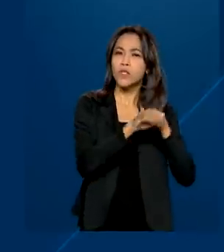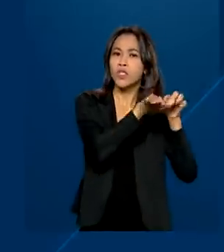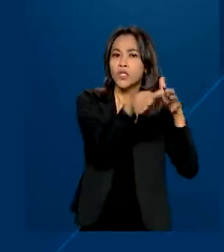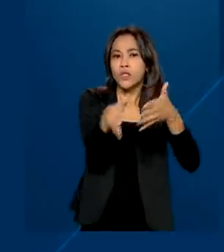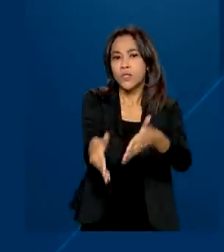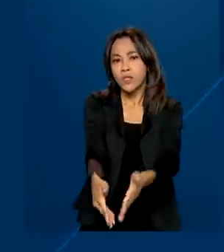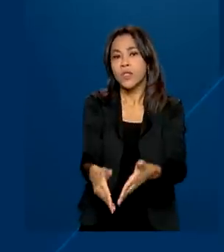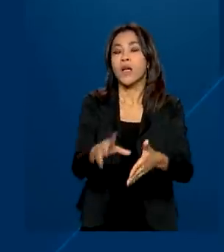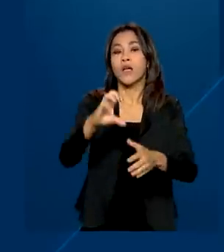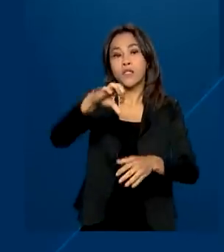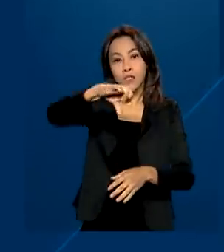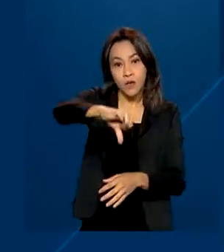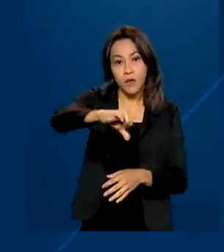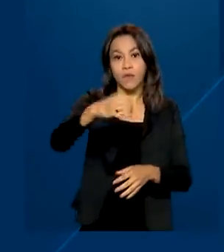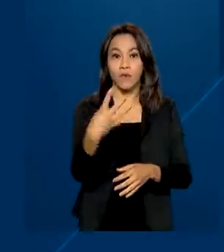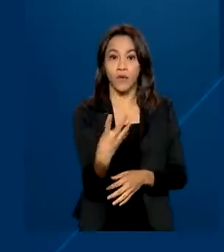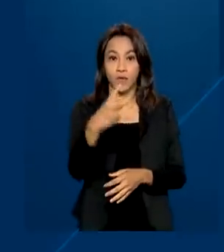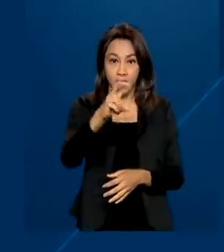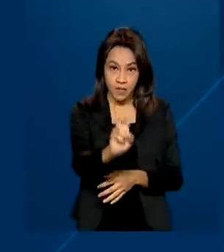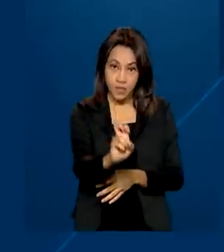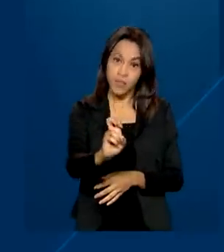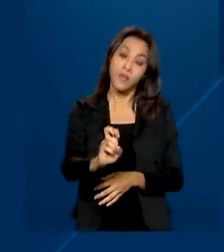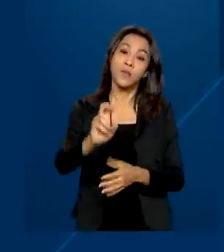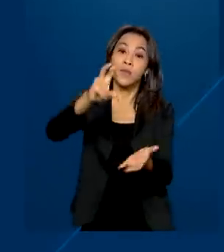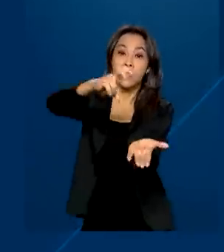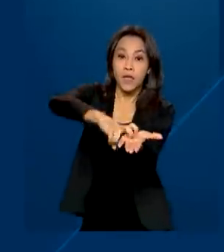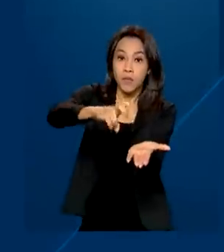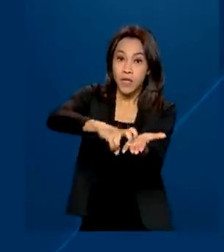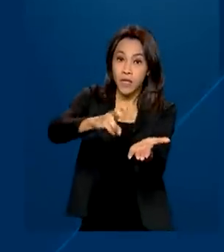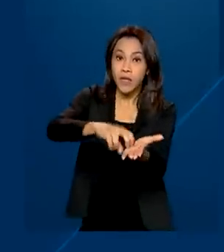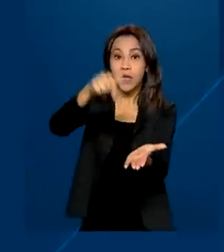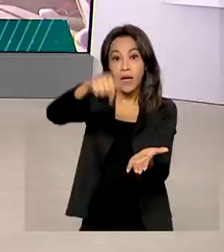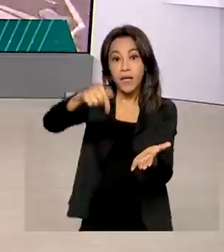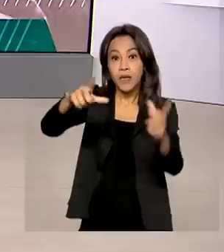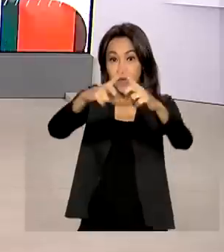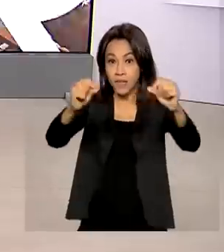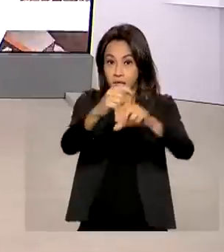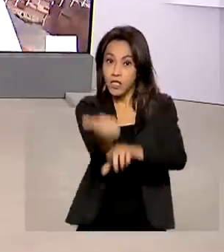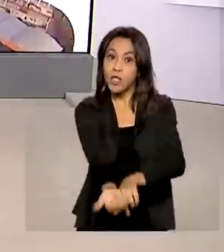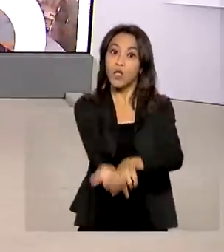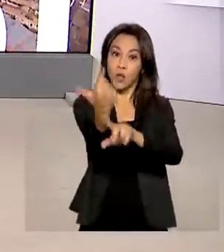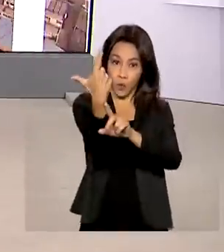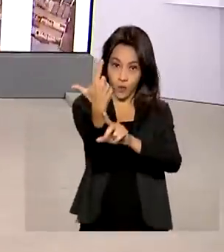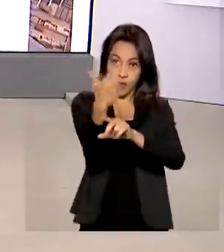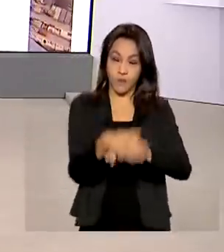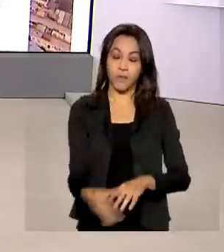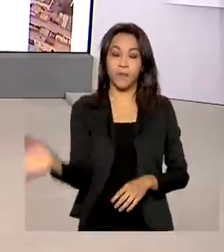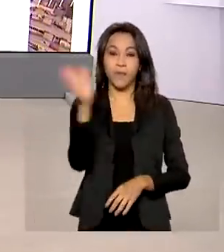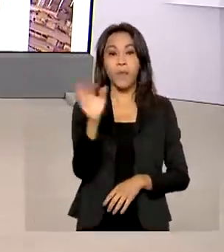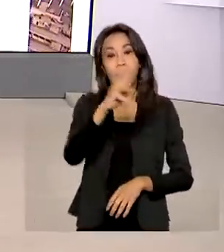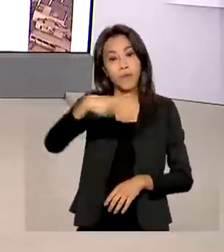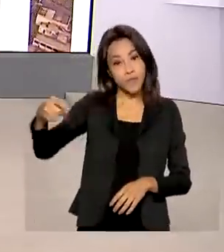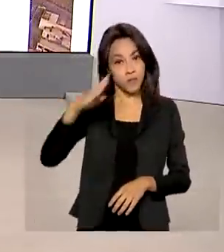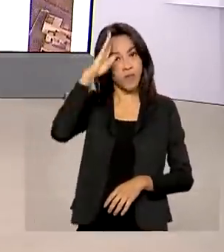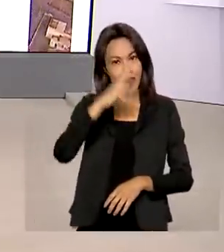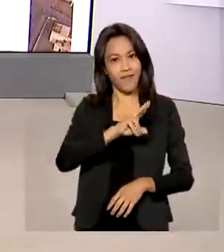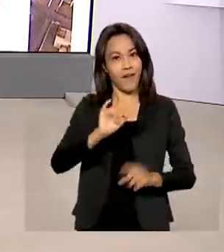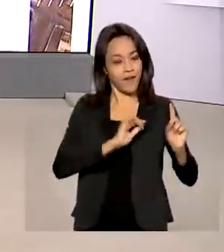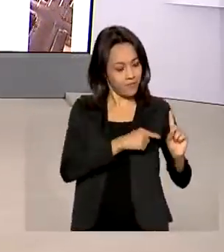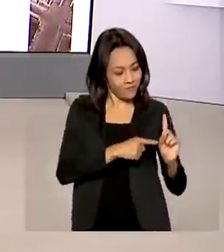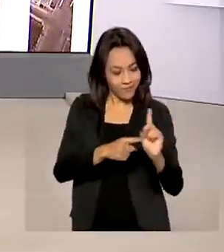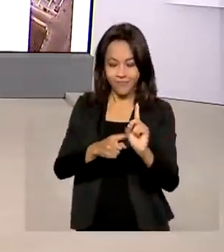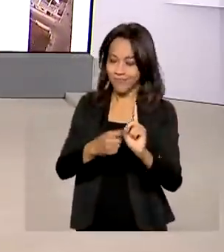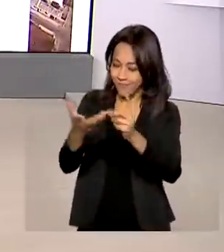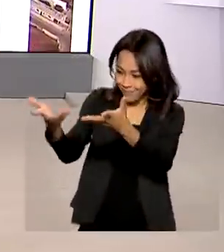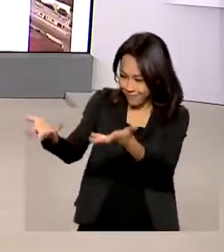9h45 da manhã e pousar em Brasília ao meio-dia. O presidente Jair Bolsonaro vai recebê-los na